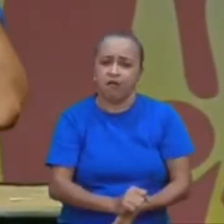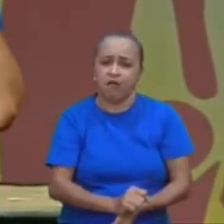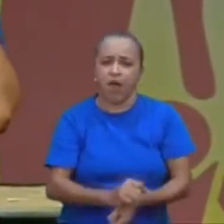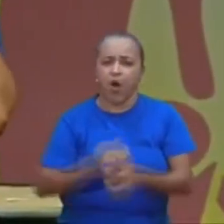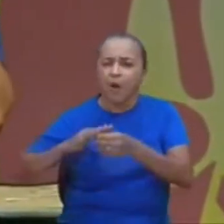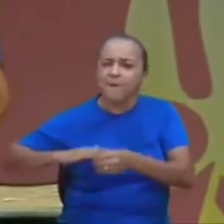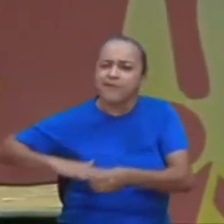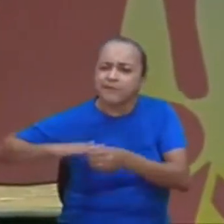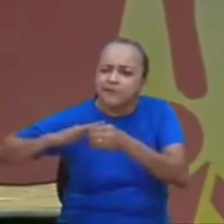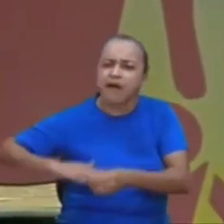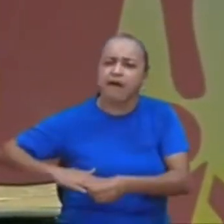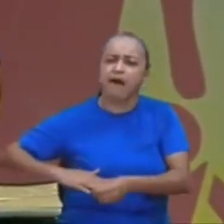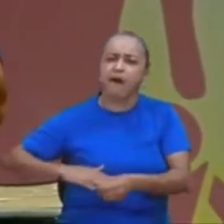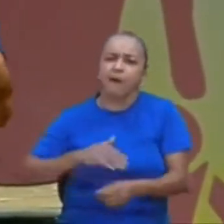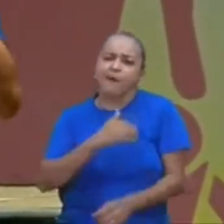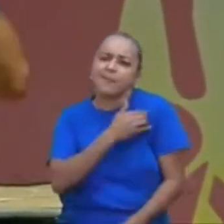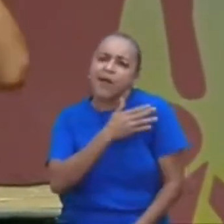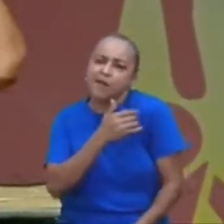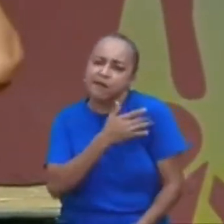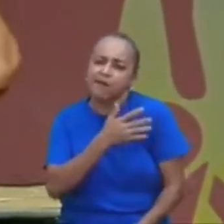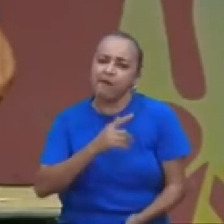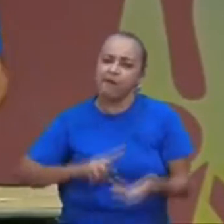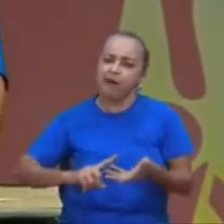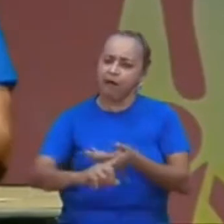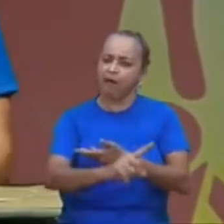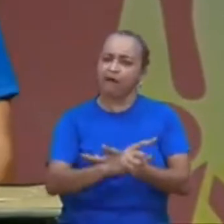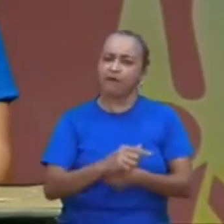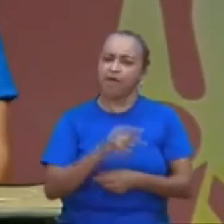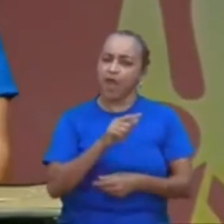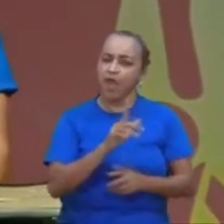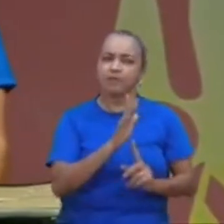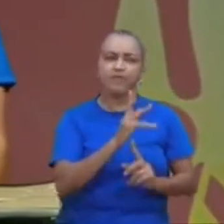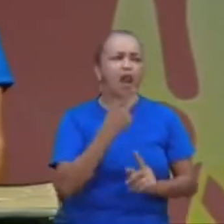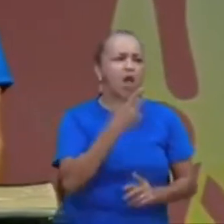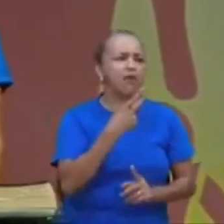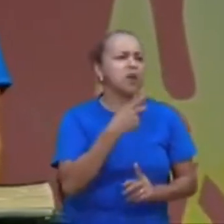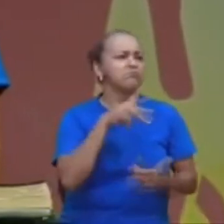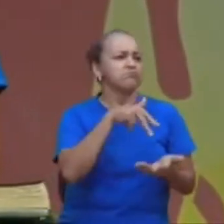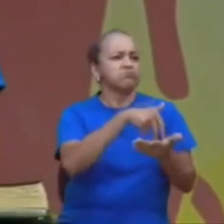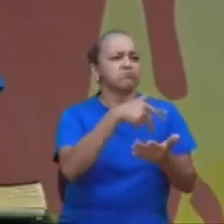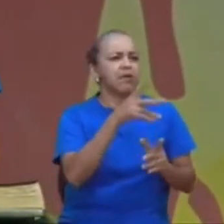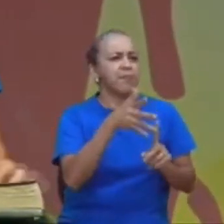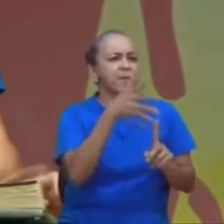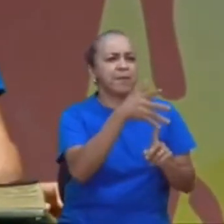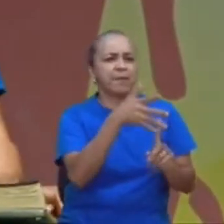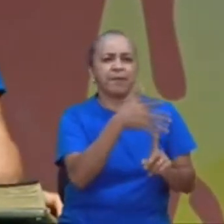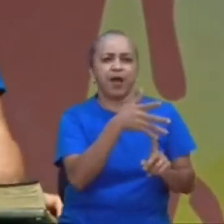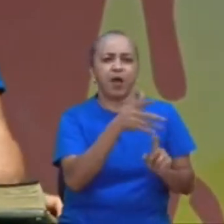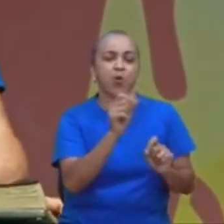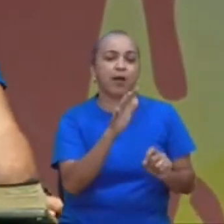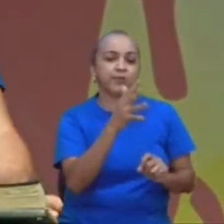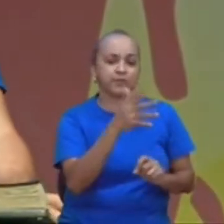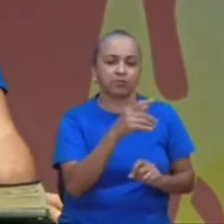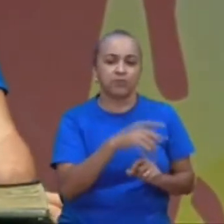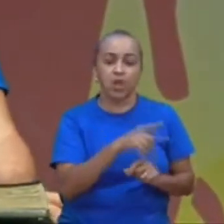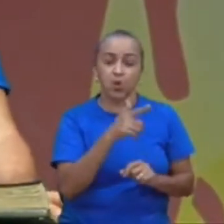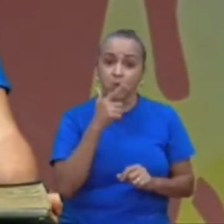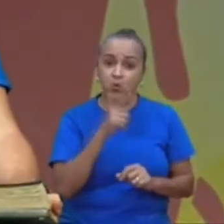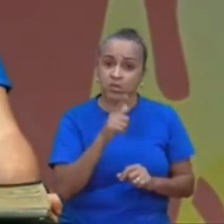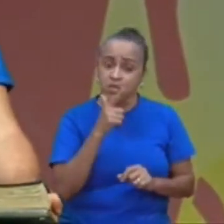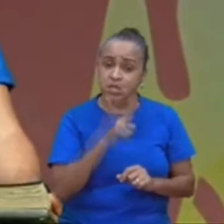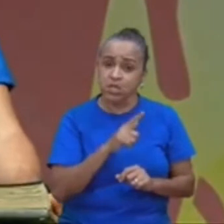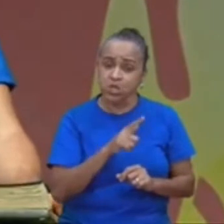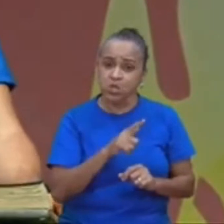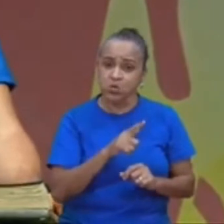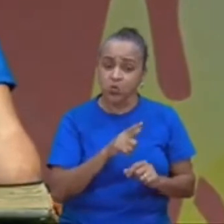essa coisa que fazia, essa escravidão. e devido às suas ações, ele conseguiu libertar mais